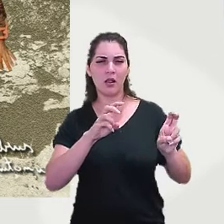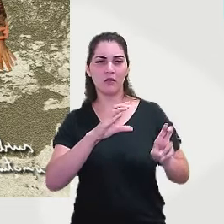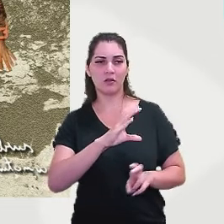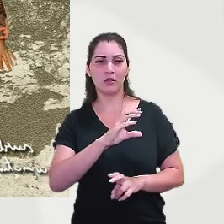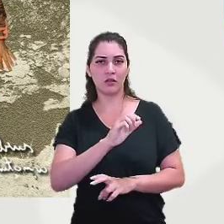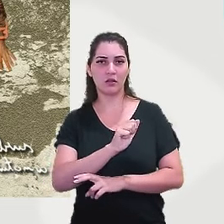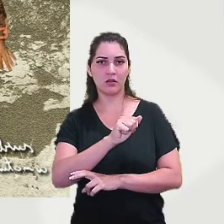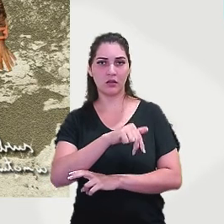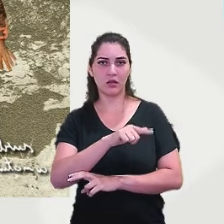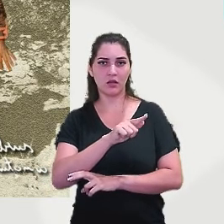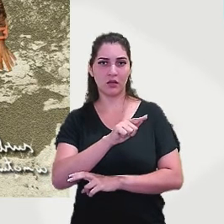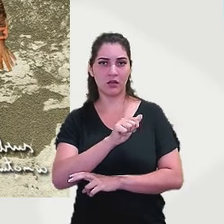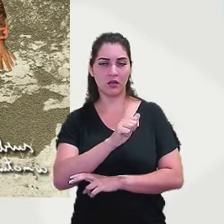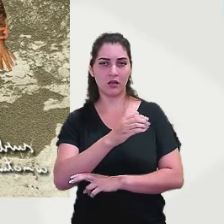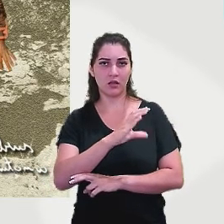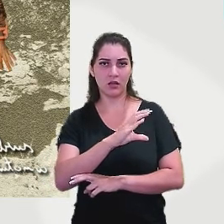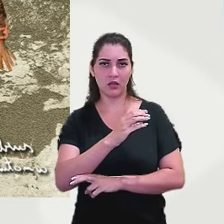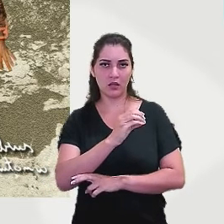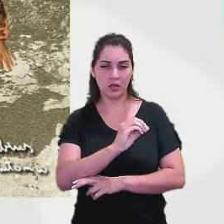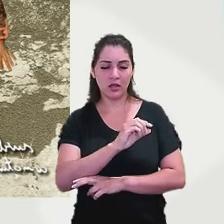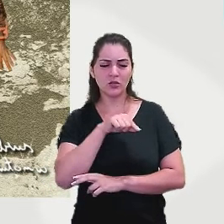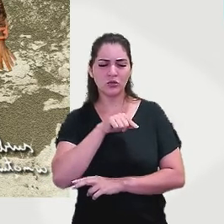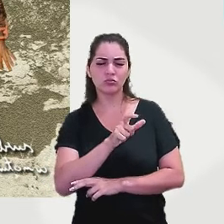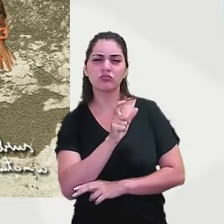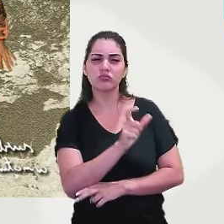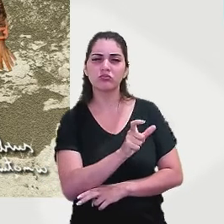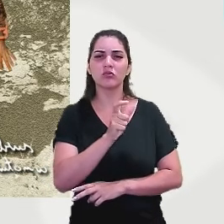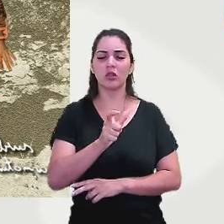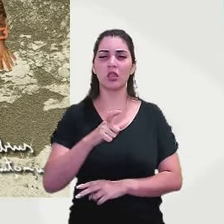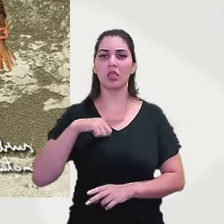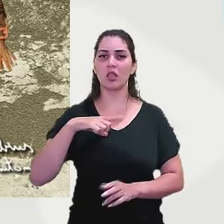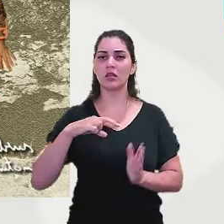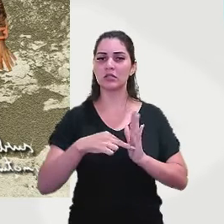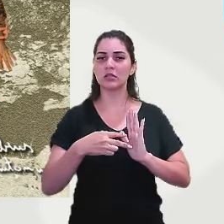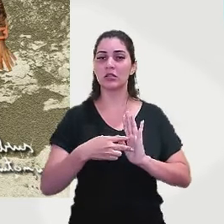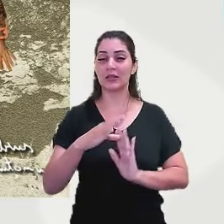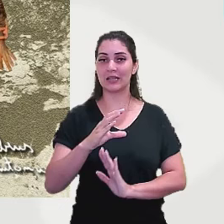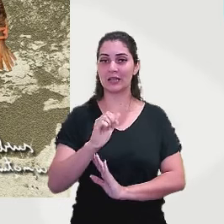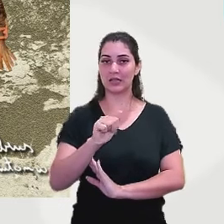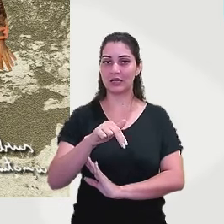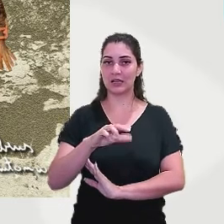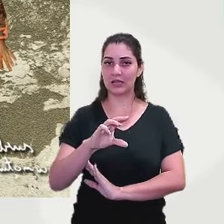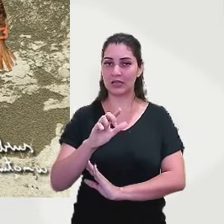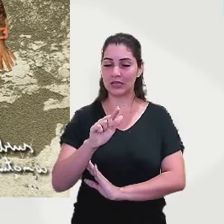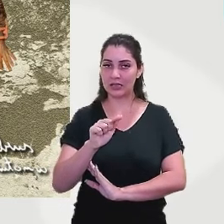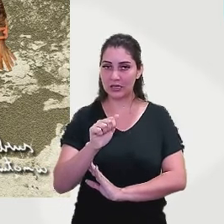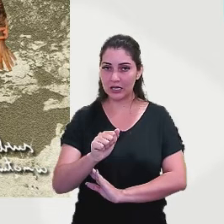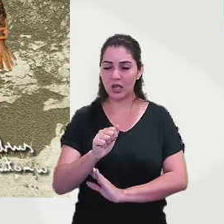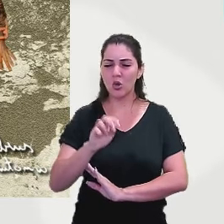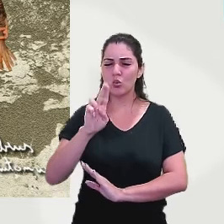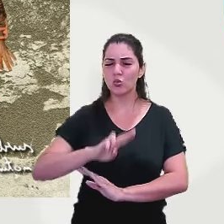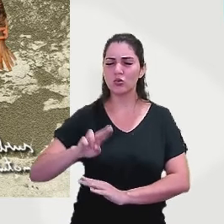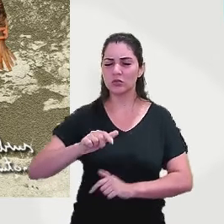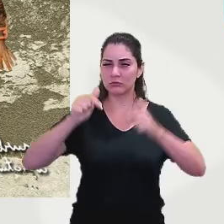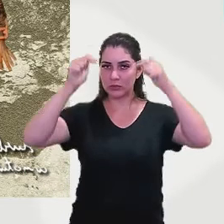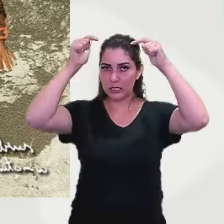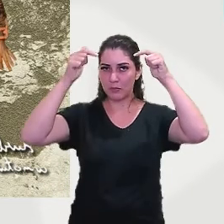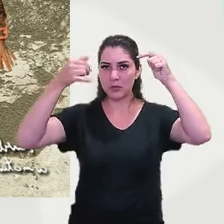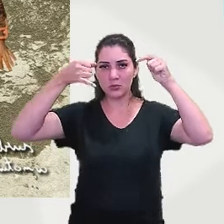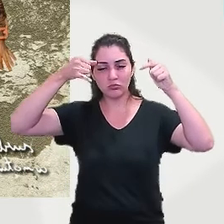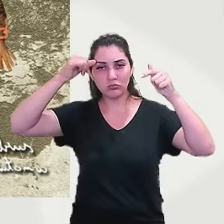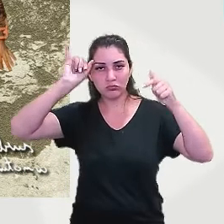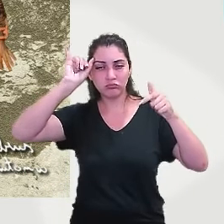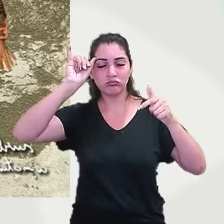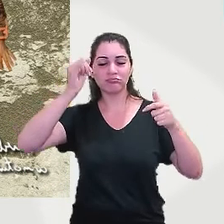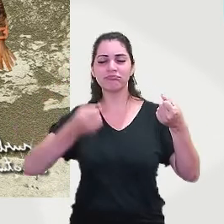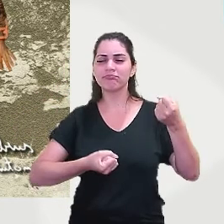escolhido porque a palavra deriva de canga, peça de madeira utilizada na cabeça do gado para os fins de transporte.